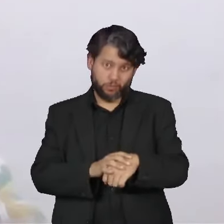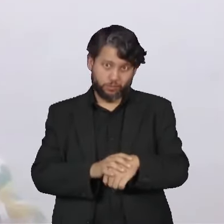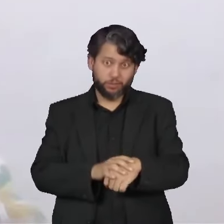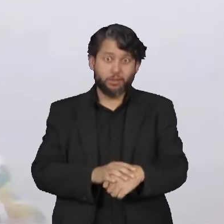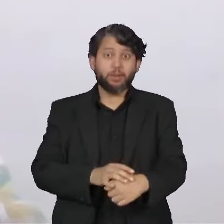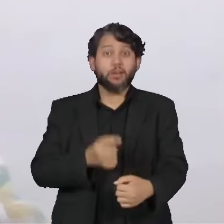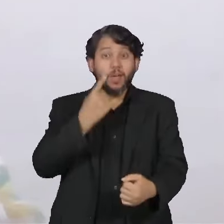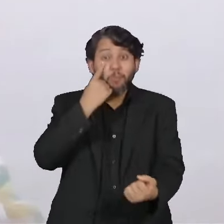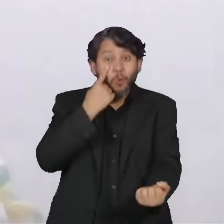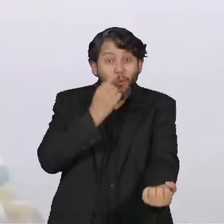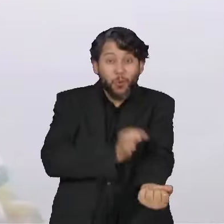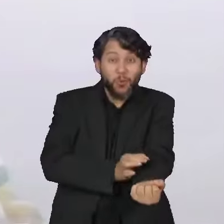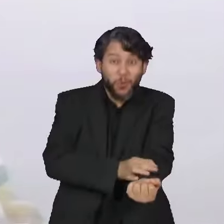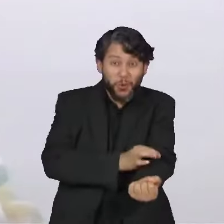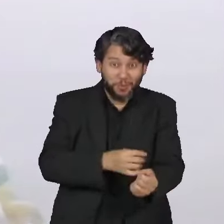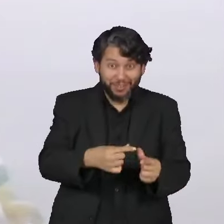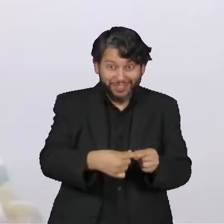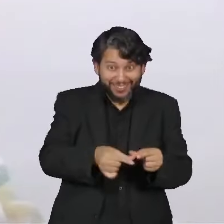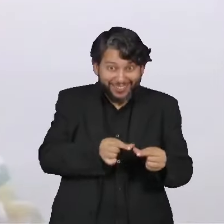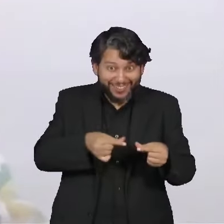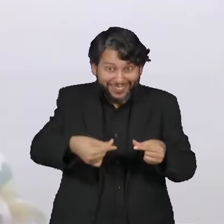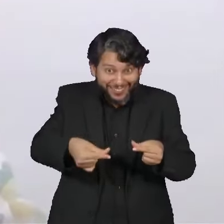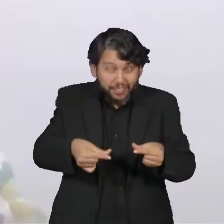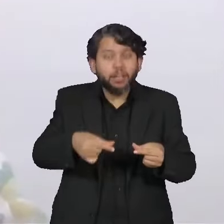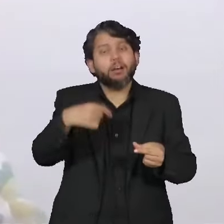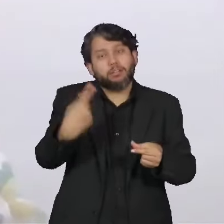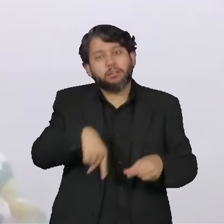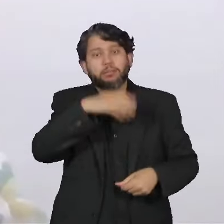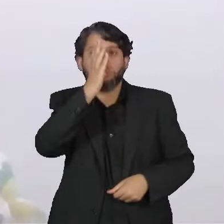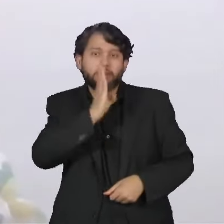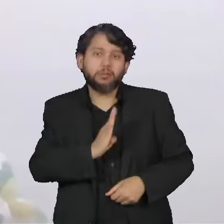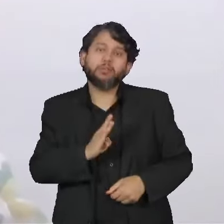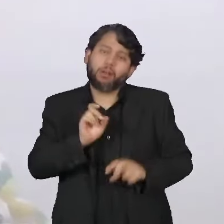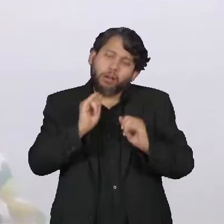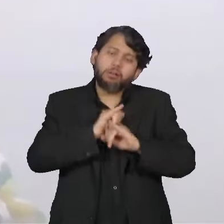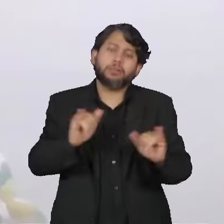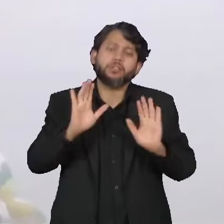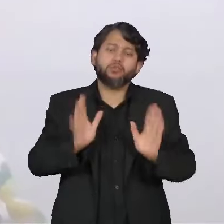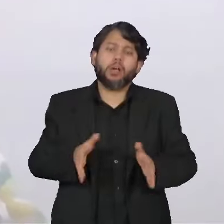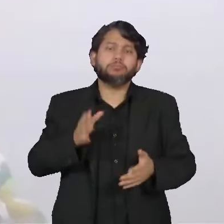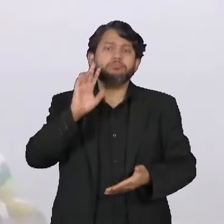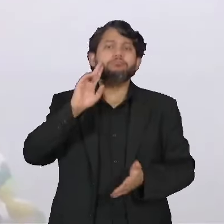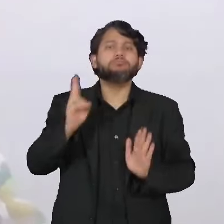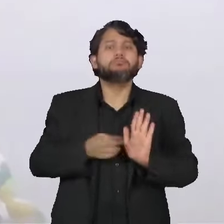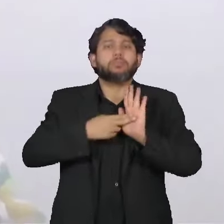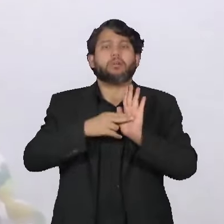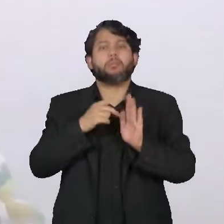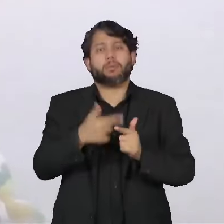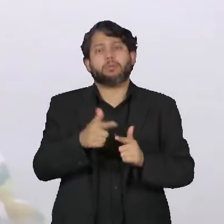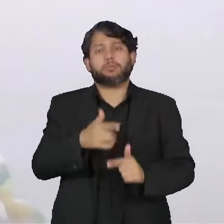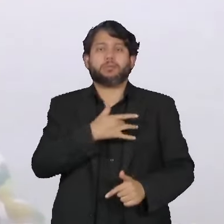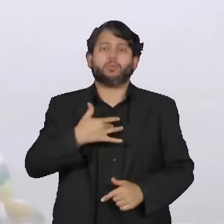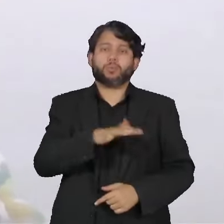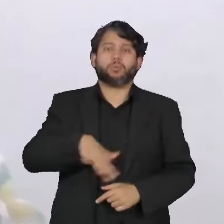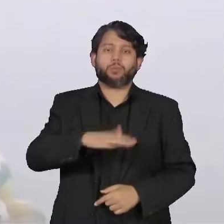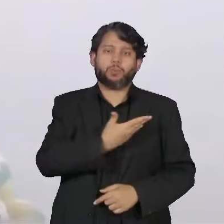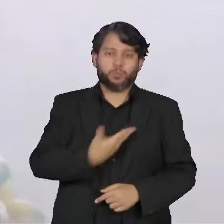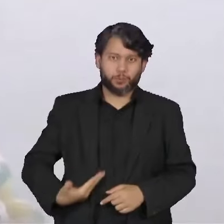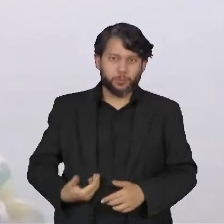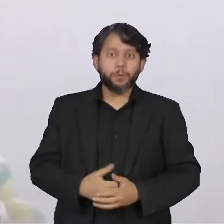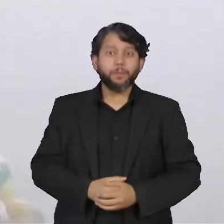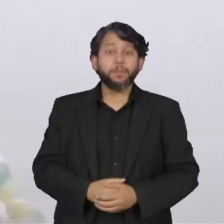problema de saúde pública no Brasil. Eu acho que o que nós precisamos é que todos os estados